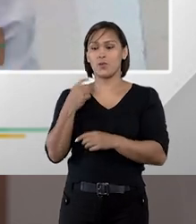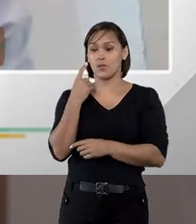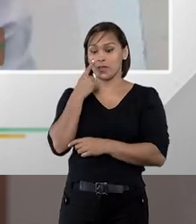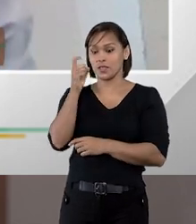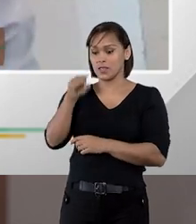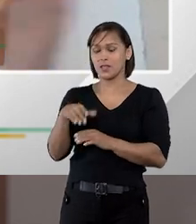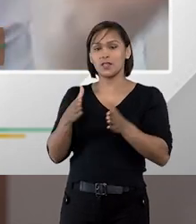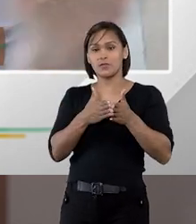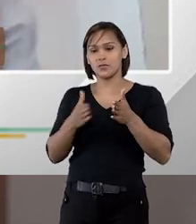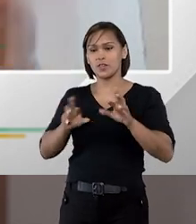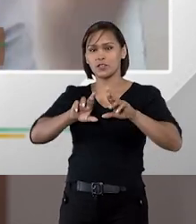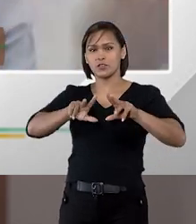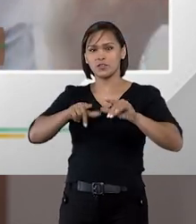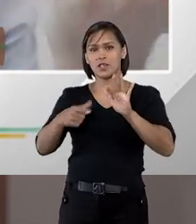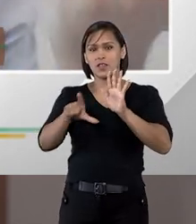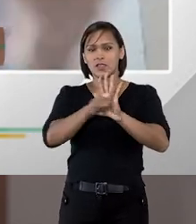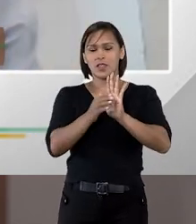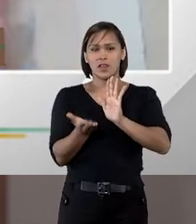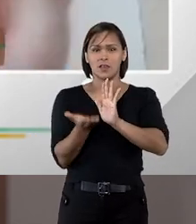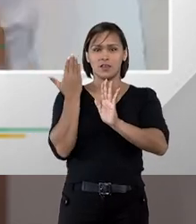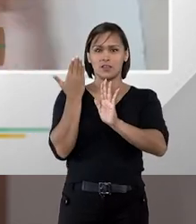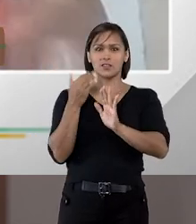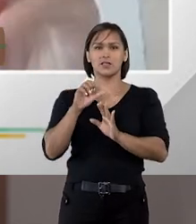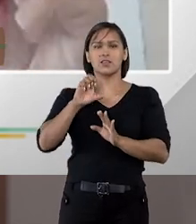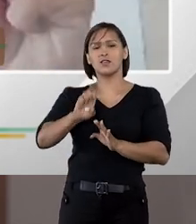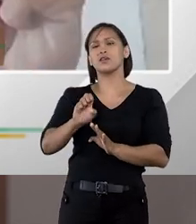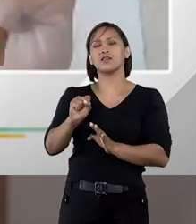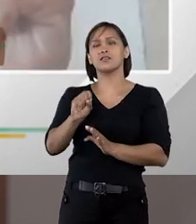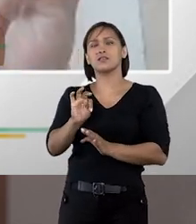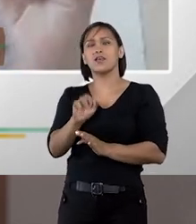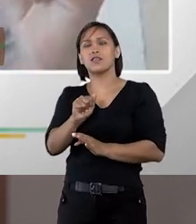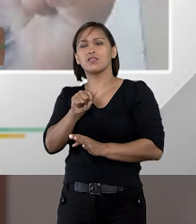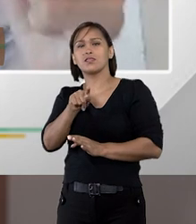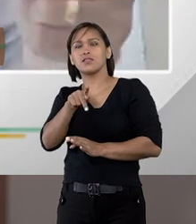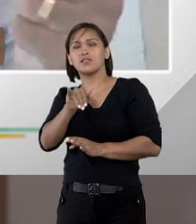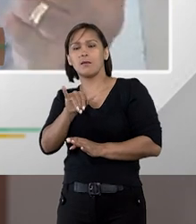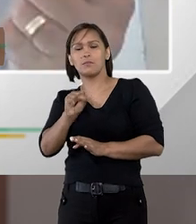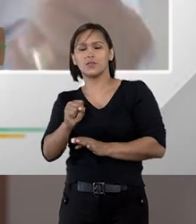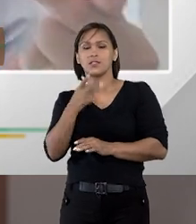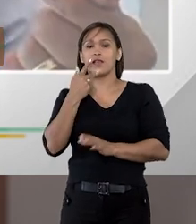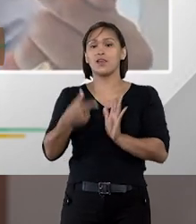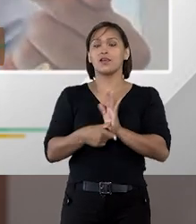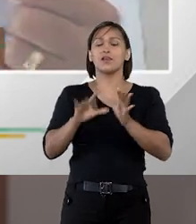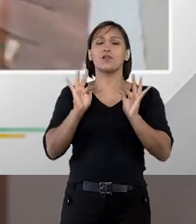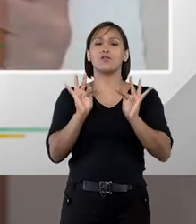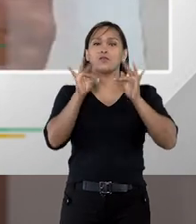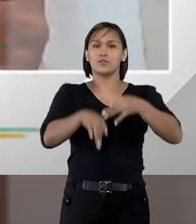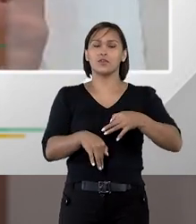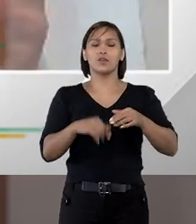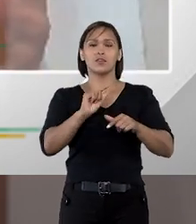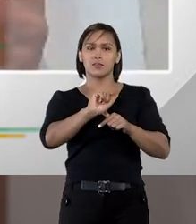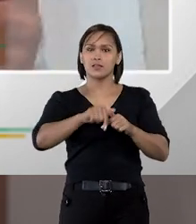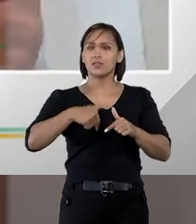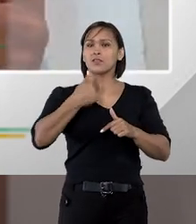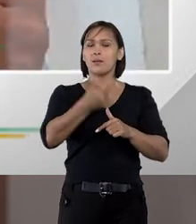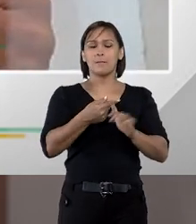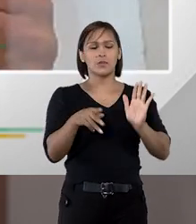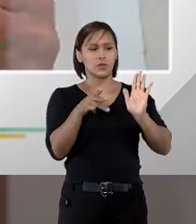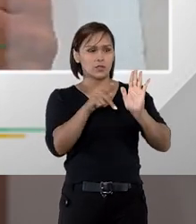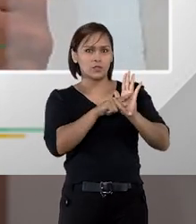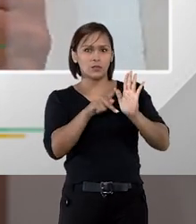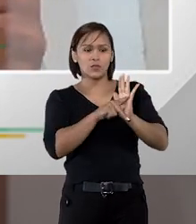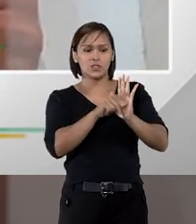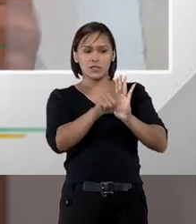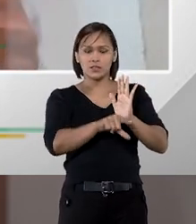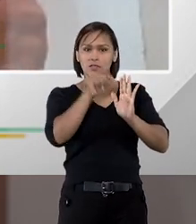ponto interessante, inclusive, que diferencia lá da lei de startups, que eu sei que não é o tema daqui hoje, é que no fim das contas, depois que o